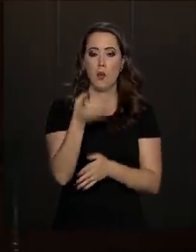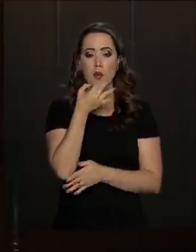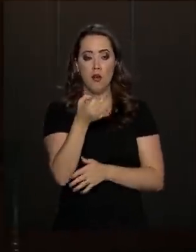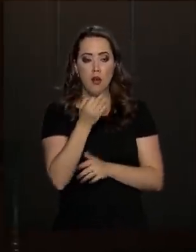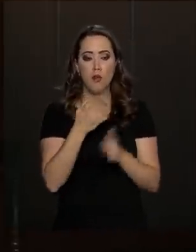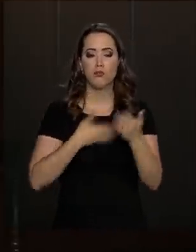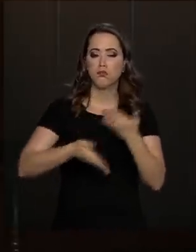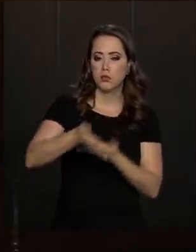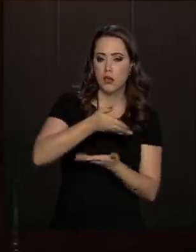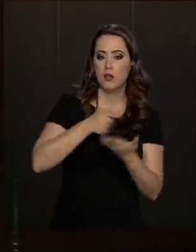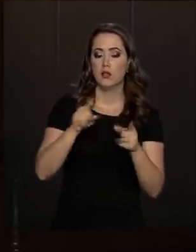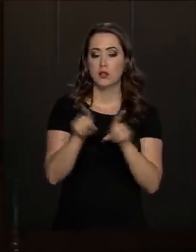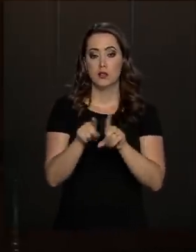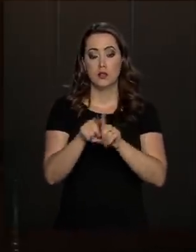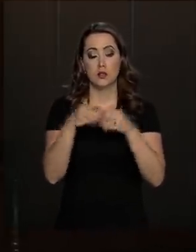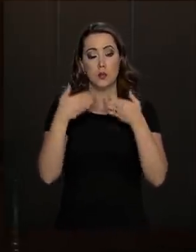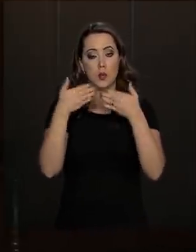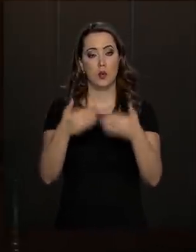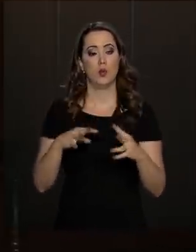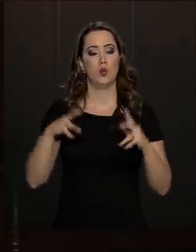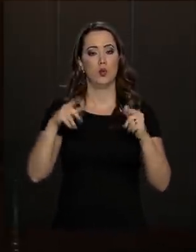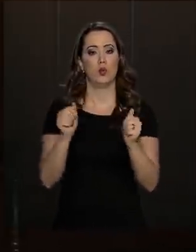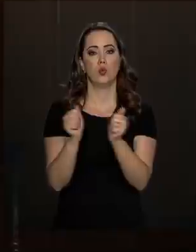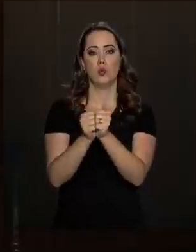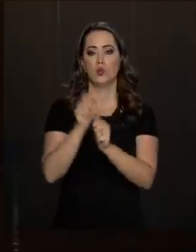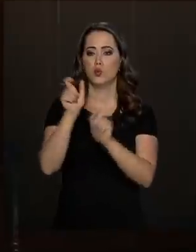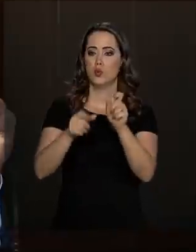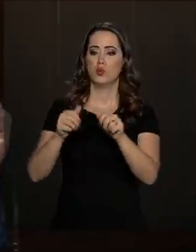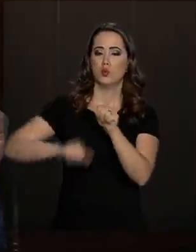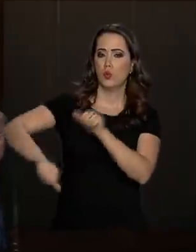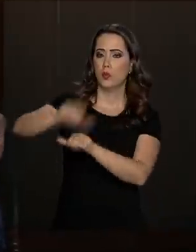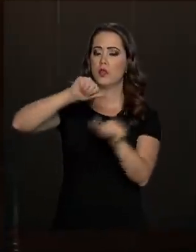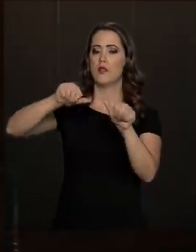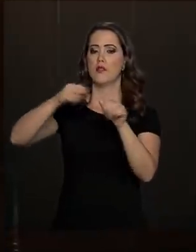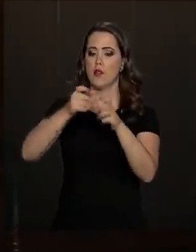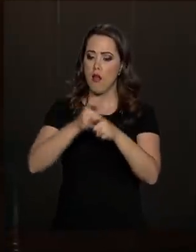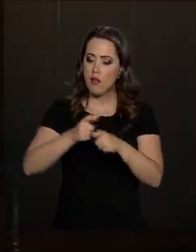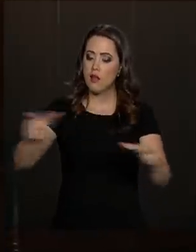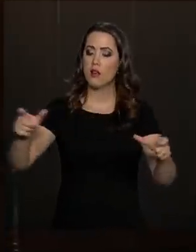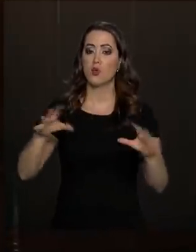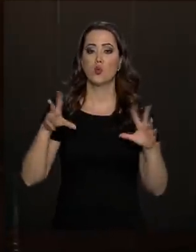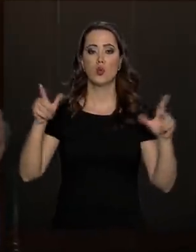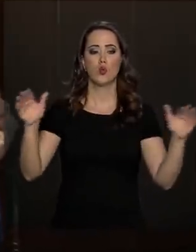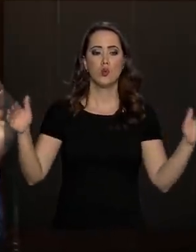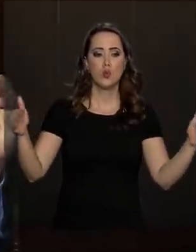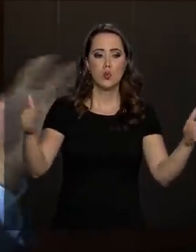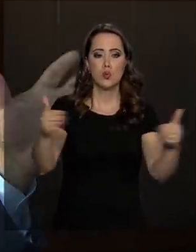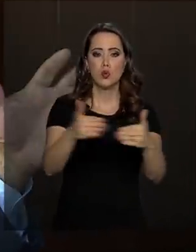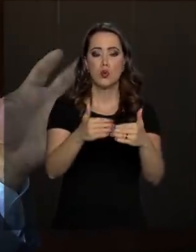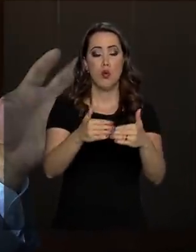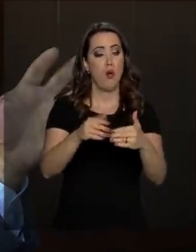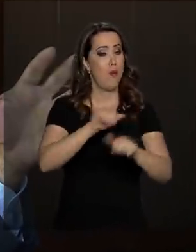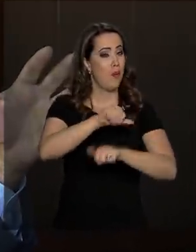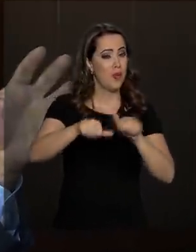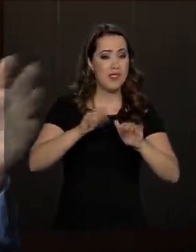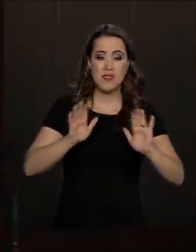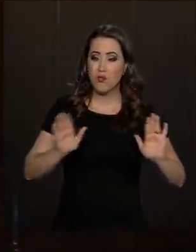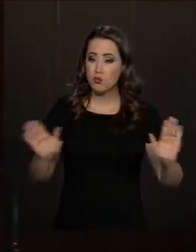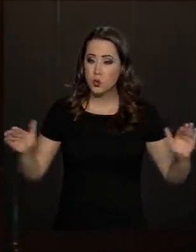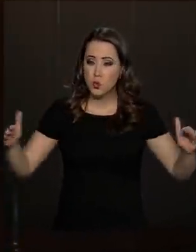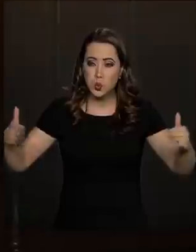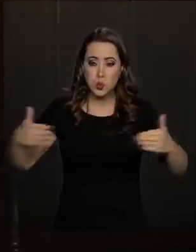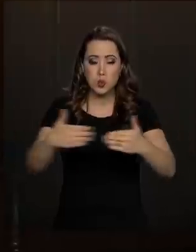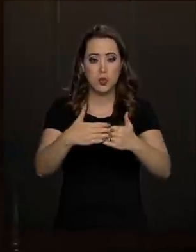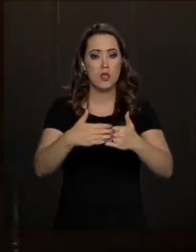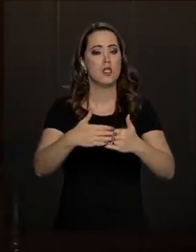sugeriu e colocou todo mundo dentro de uma reforma abrangente. Todos os setores têm uma reforma ampla, então